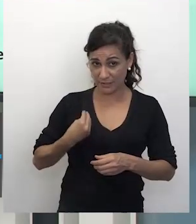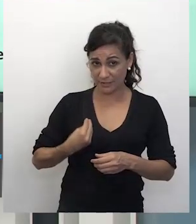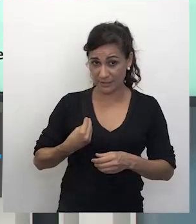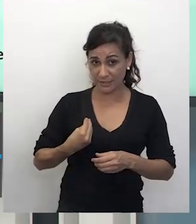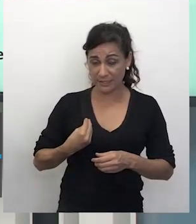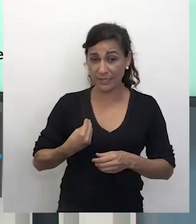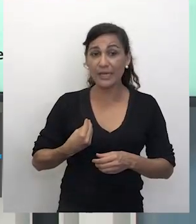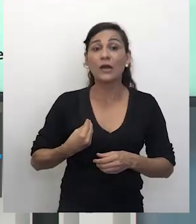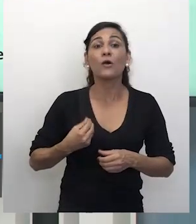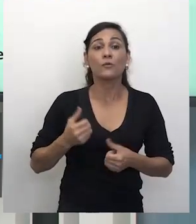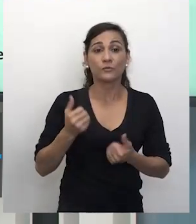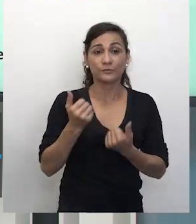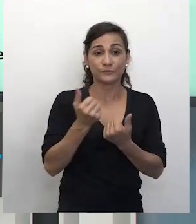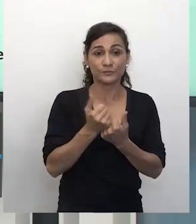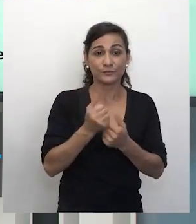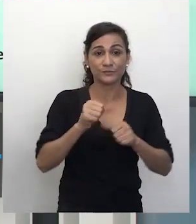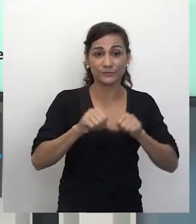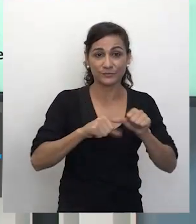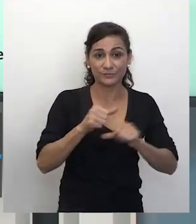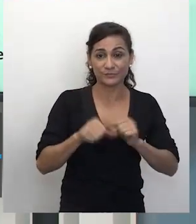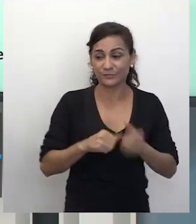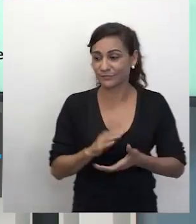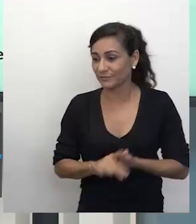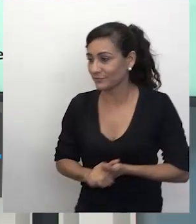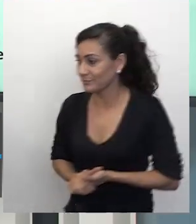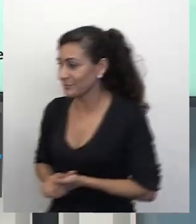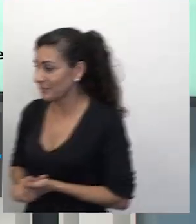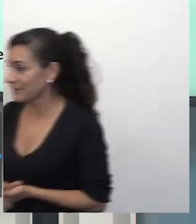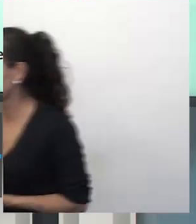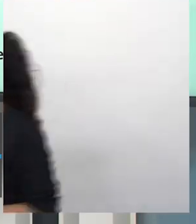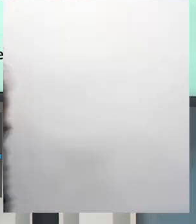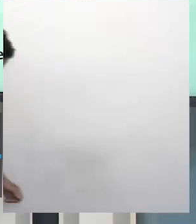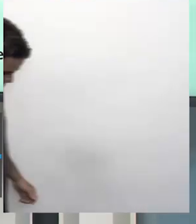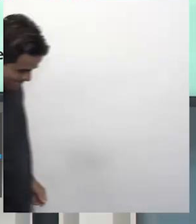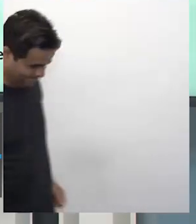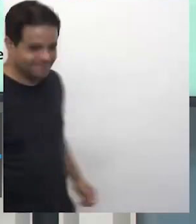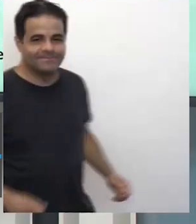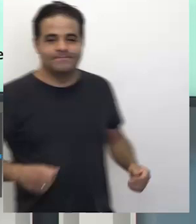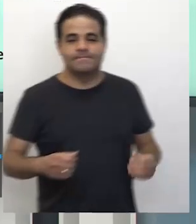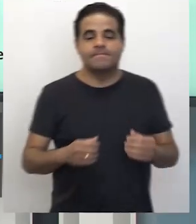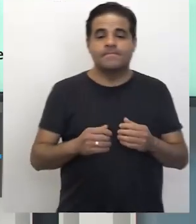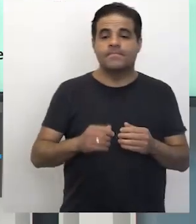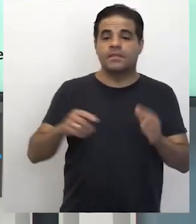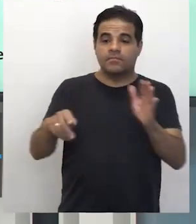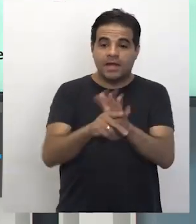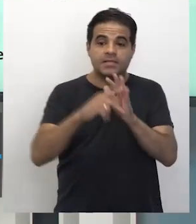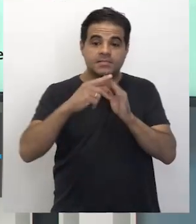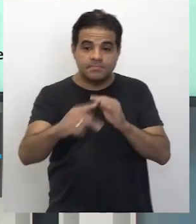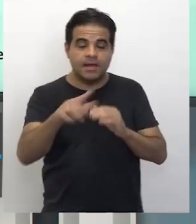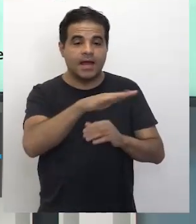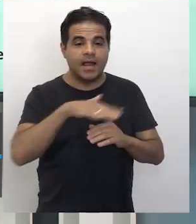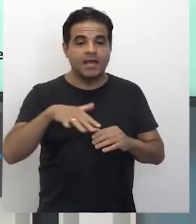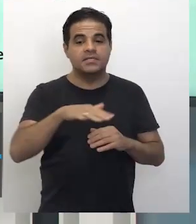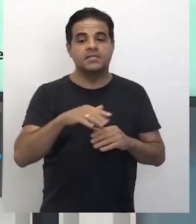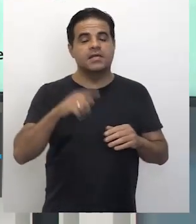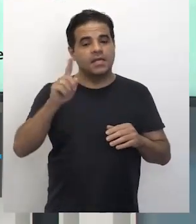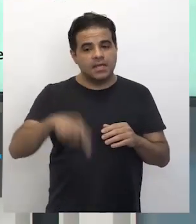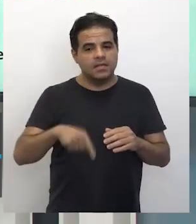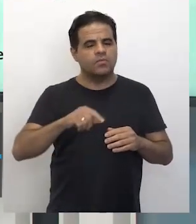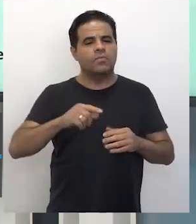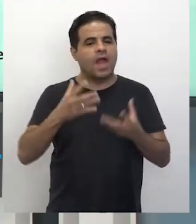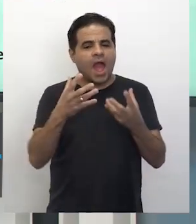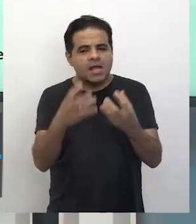existência comum entre os diferentes grupos, ao mesmo tempo que ele faz parte, ele não é